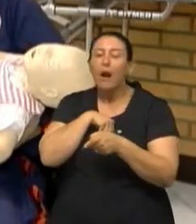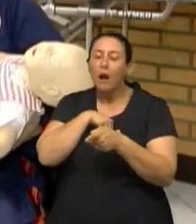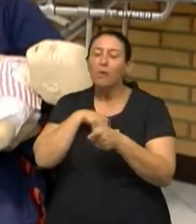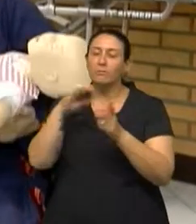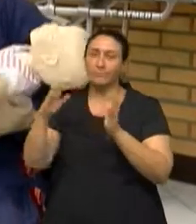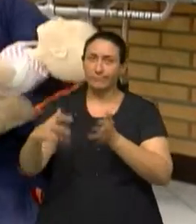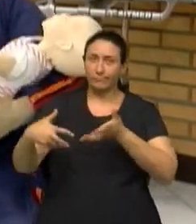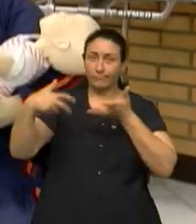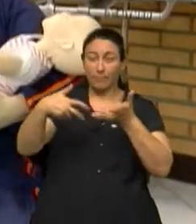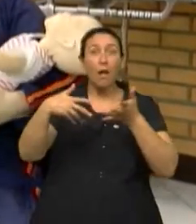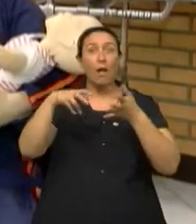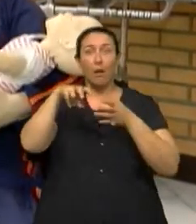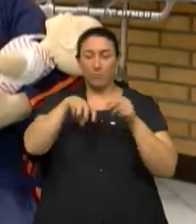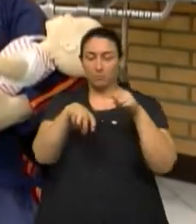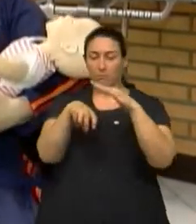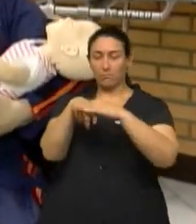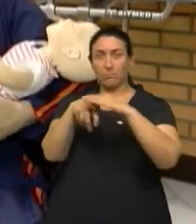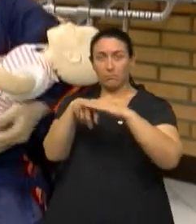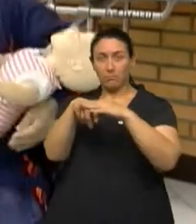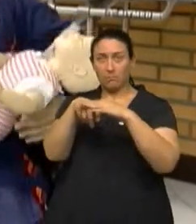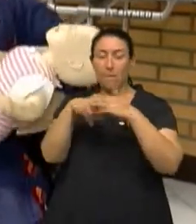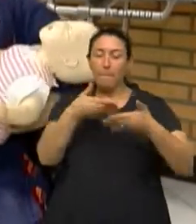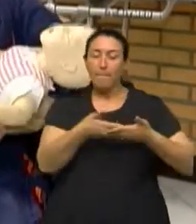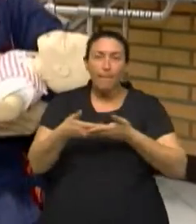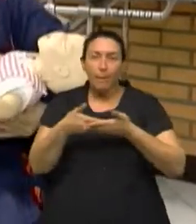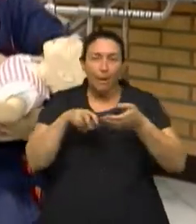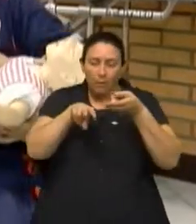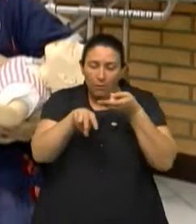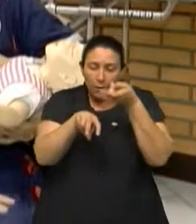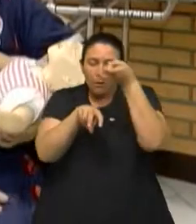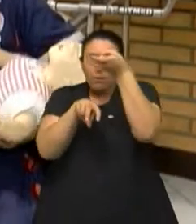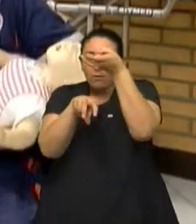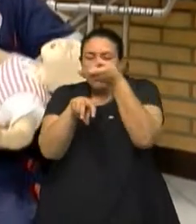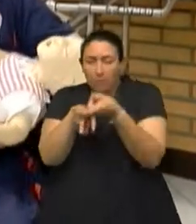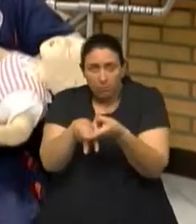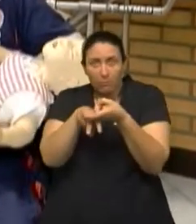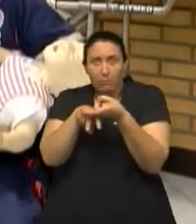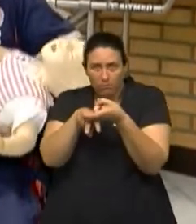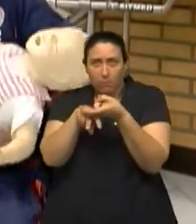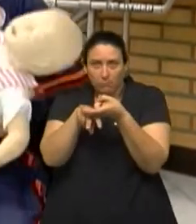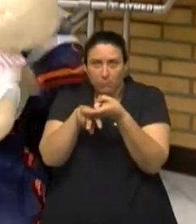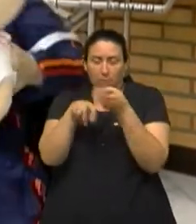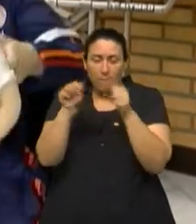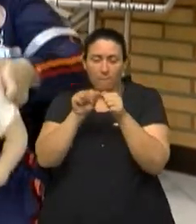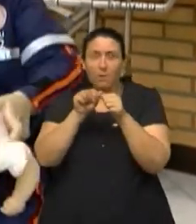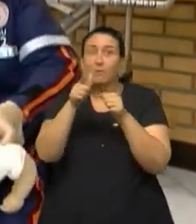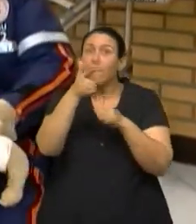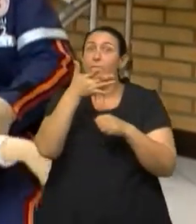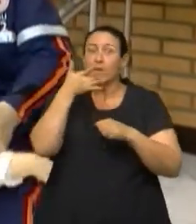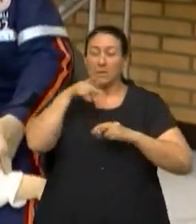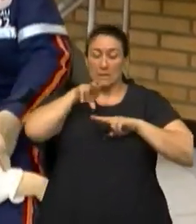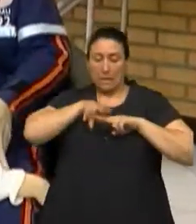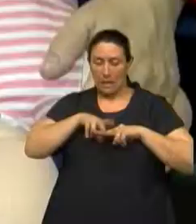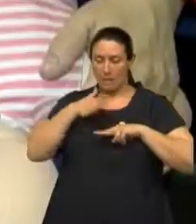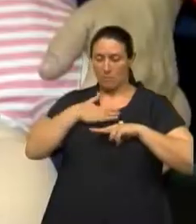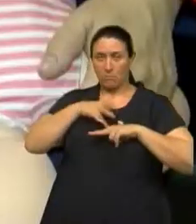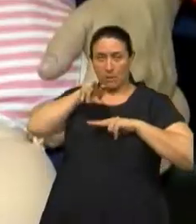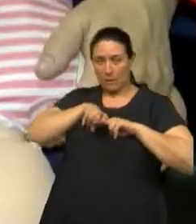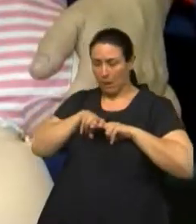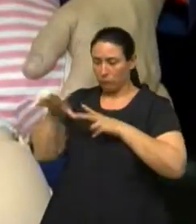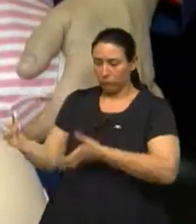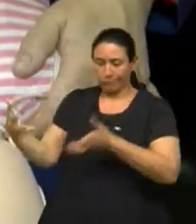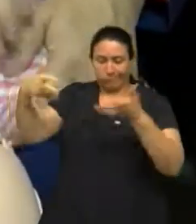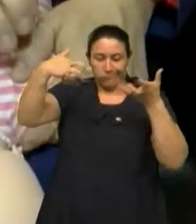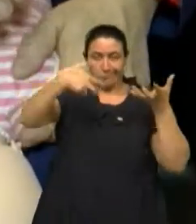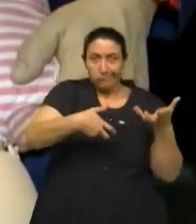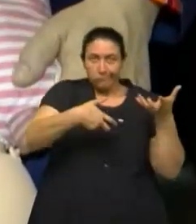pernas de vocês. Pode tentar fazer isso no colo, mas é mais seguro que a gente faça nas pernas, vocês sentadas. E façam